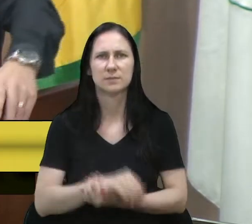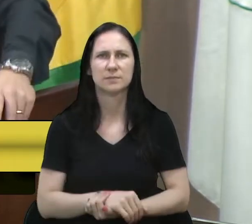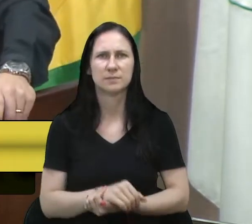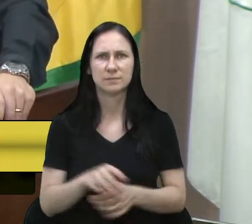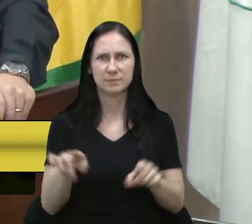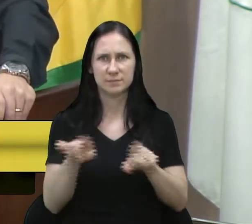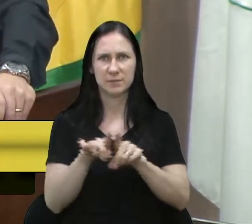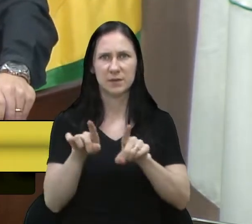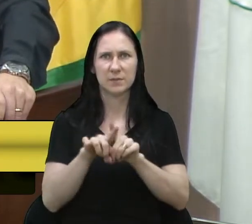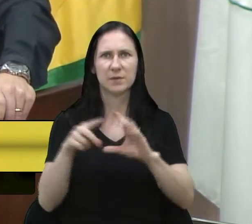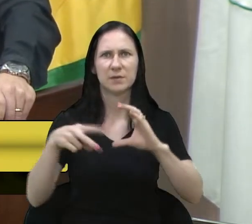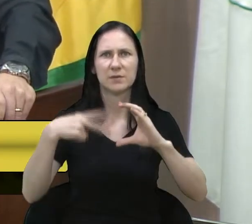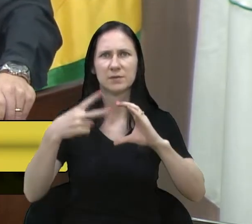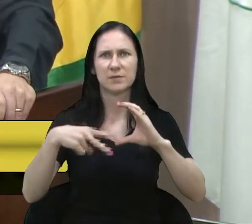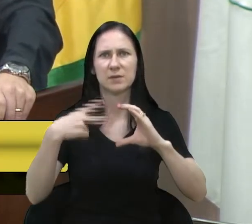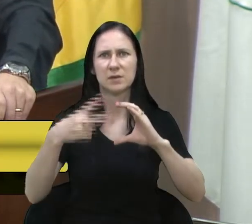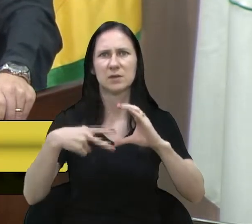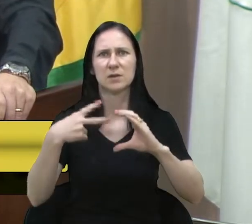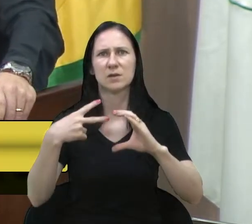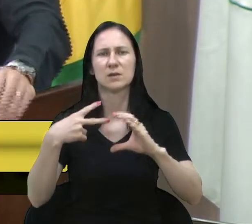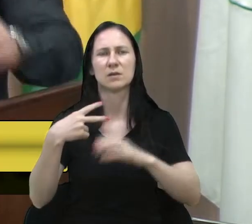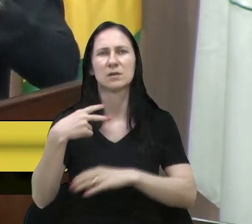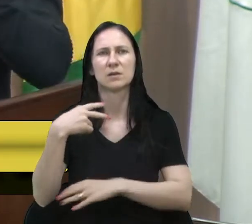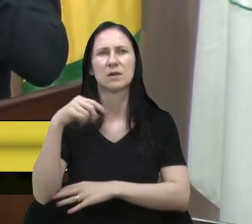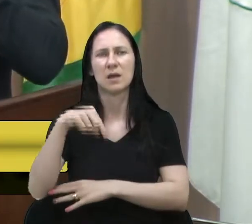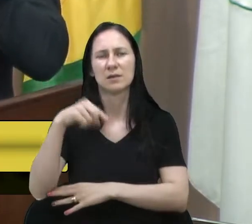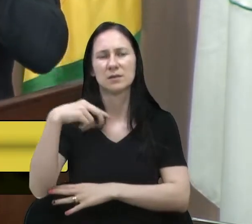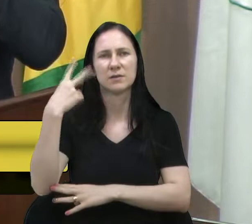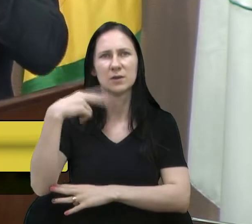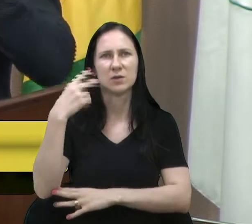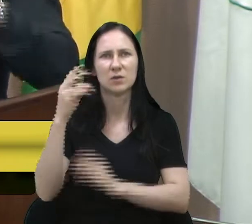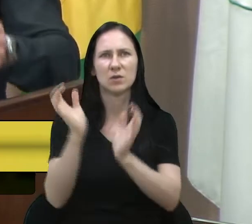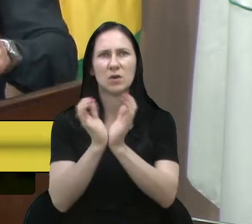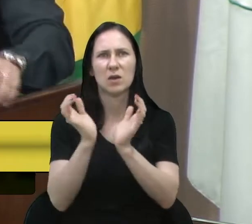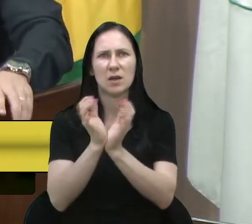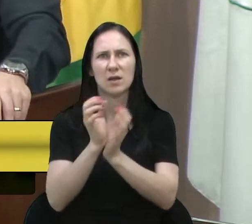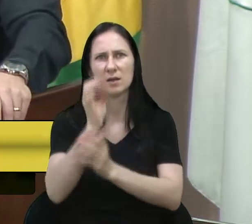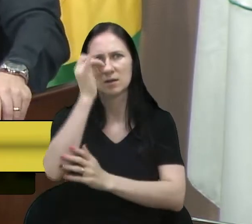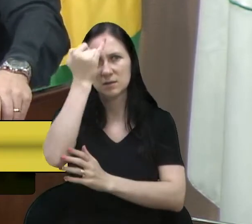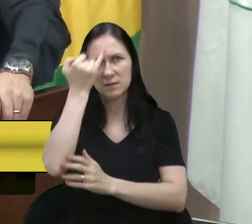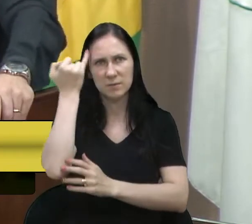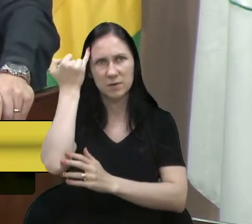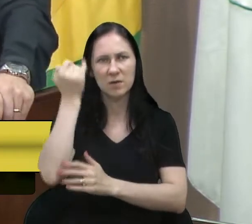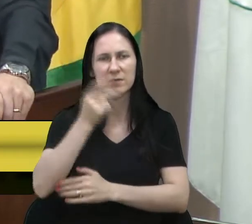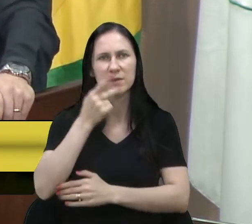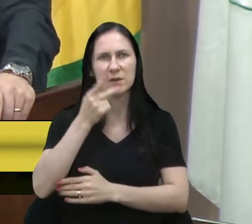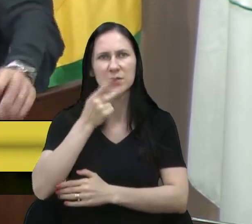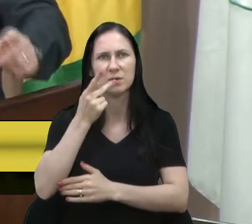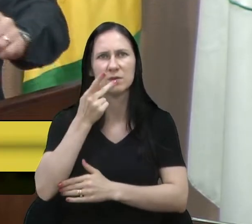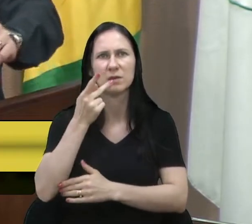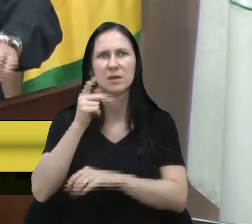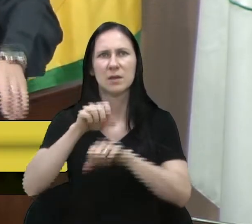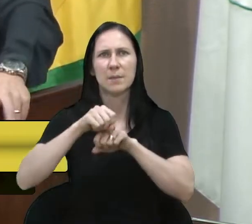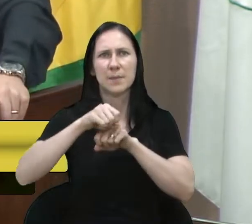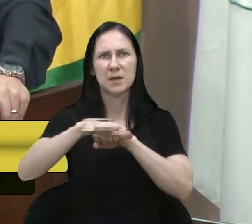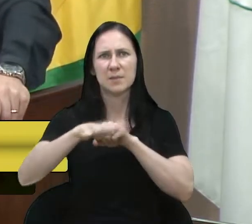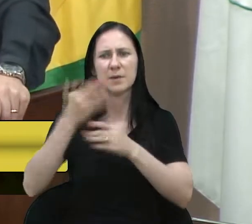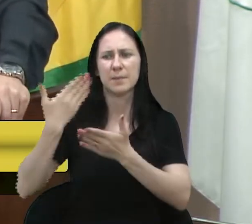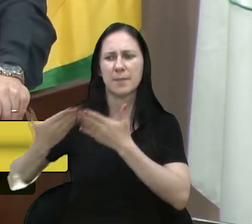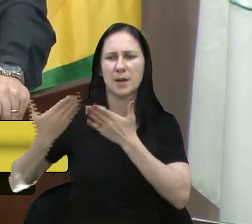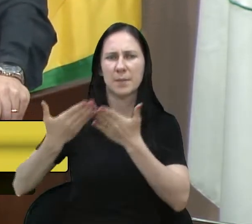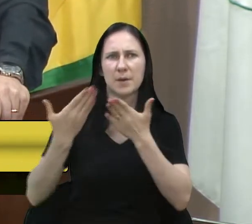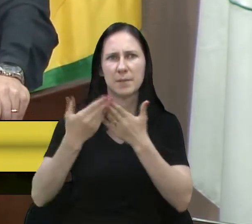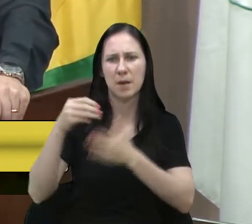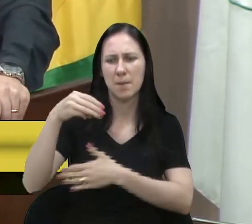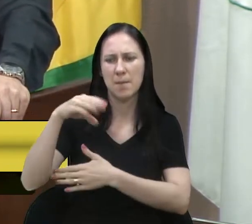vereador, meu colega, líder da bancada,'Ambrosio, mencionou, que é a questão das perdas da pandemia no período de março de